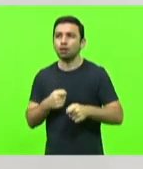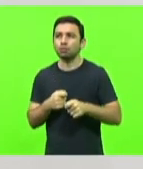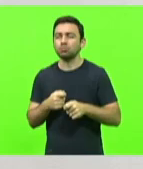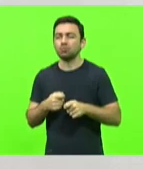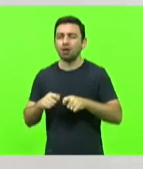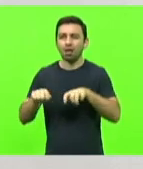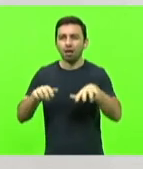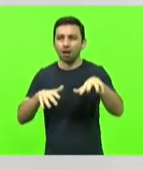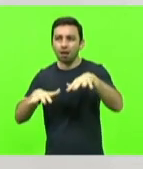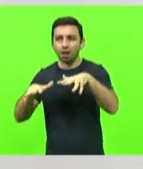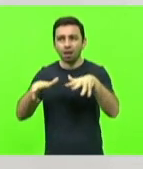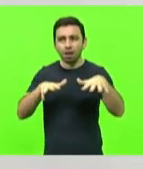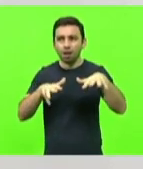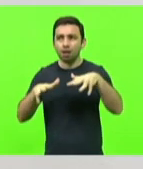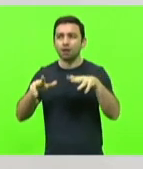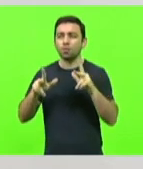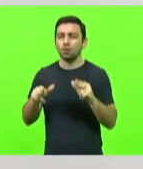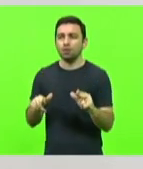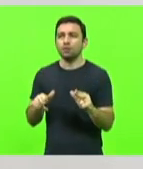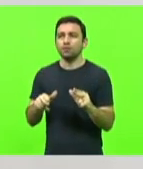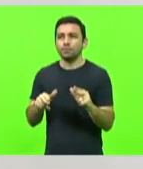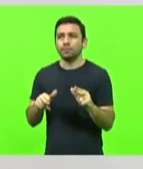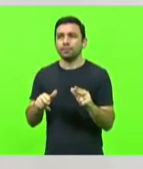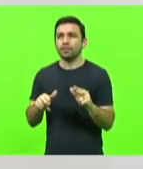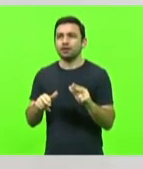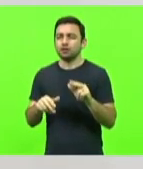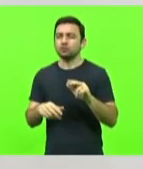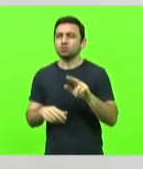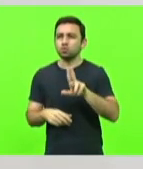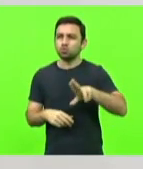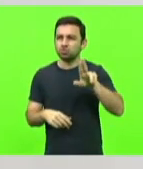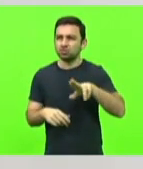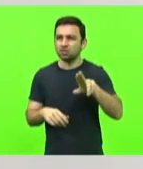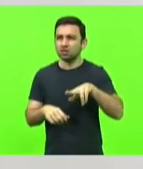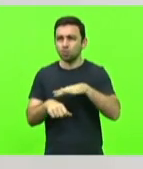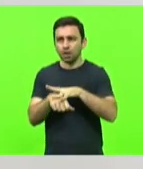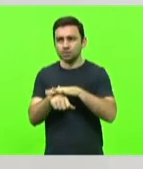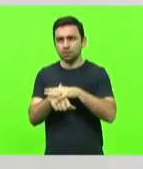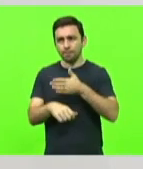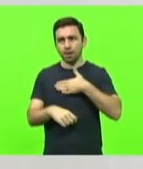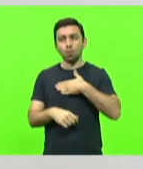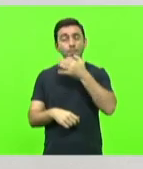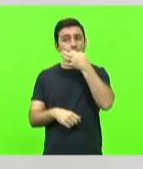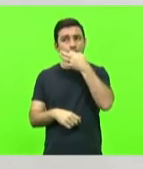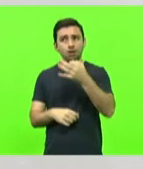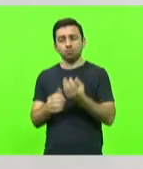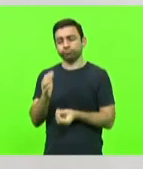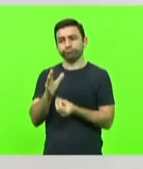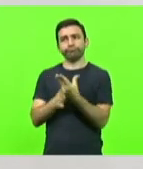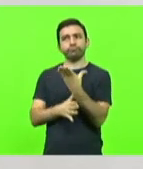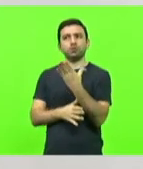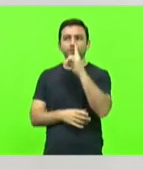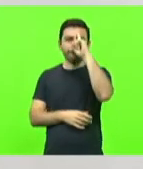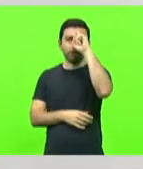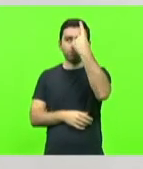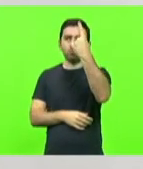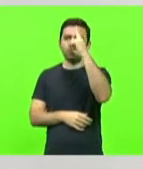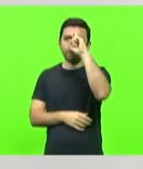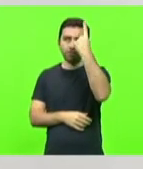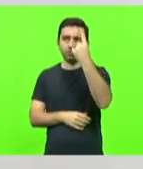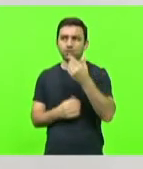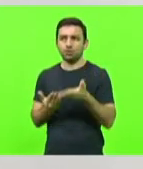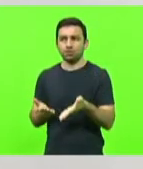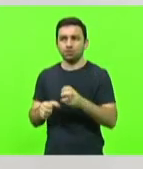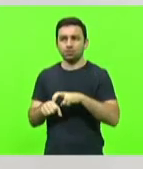e usando, então, essa doença, essa pandemia criada, na minha opinião, criada como uma